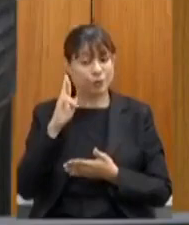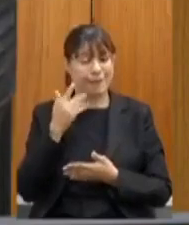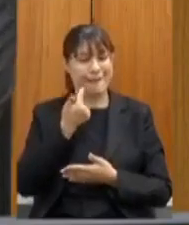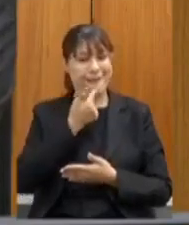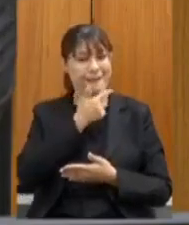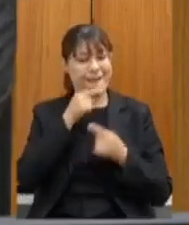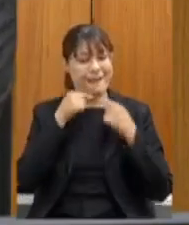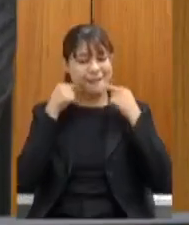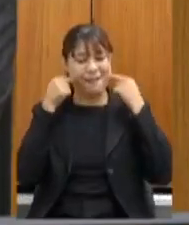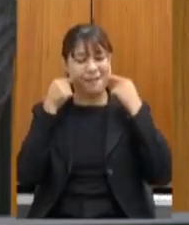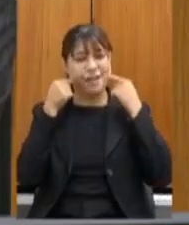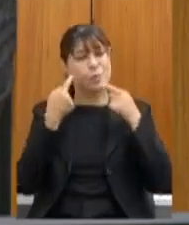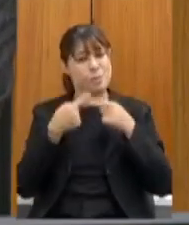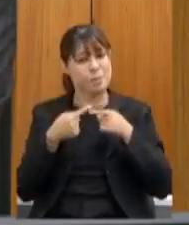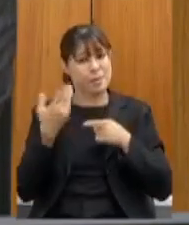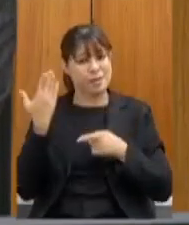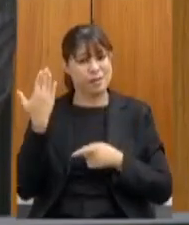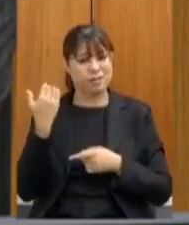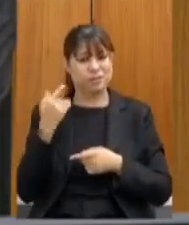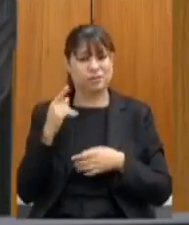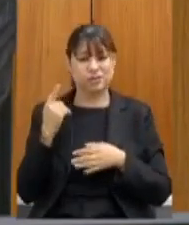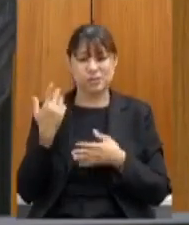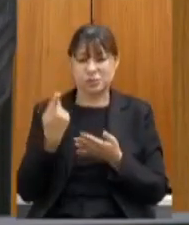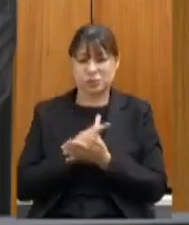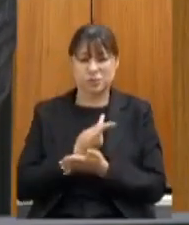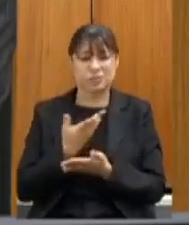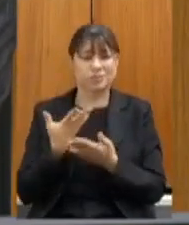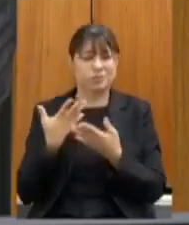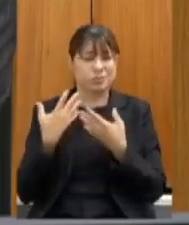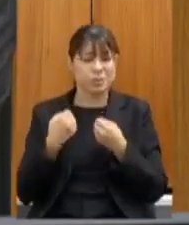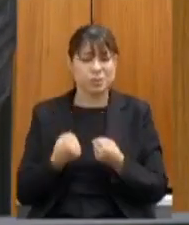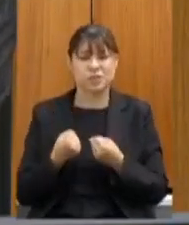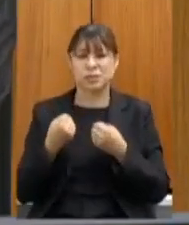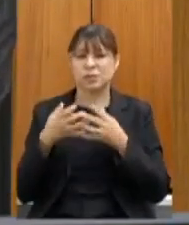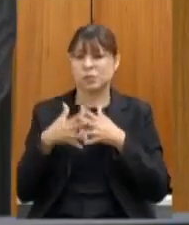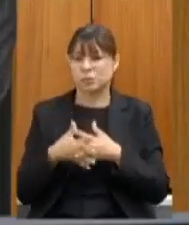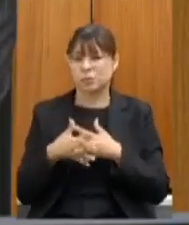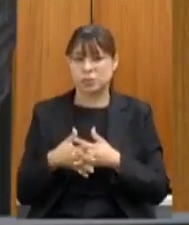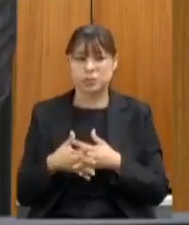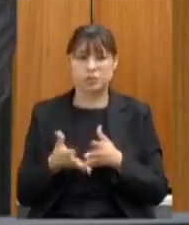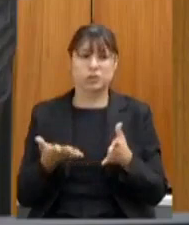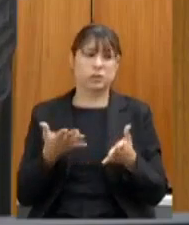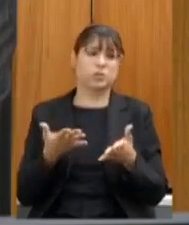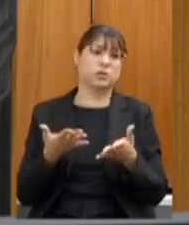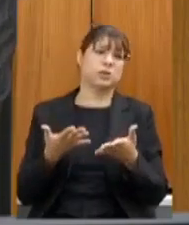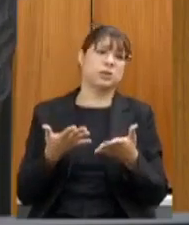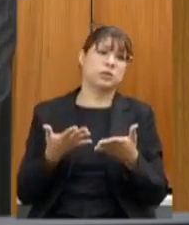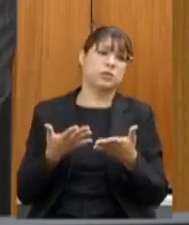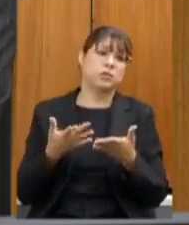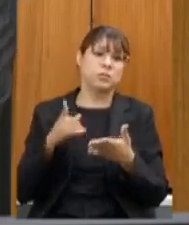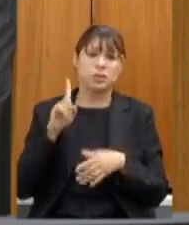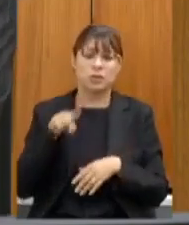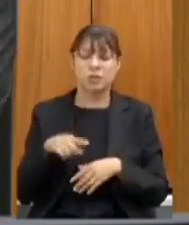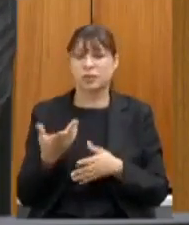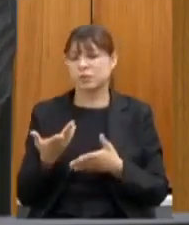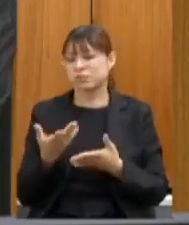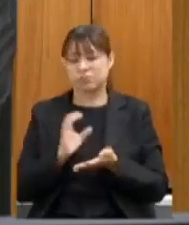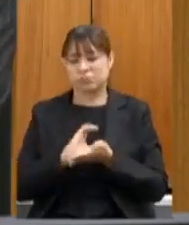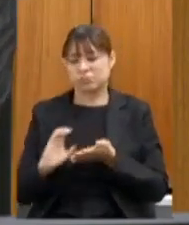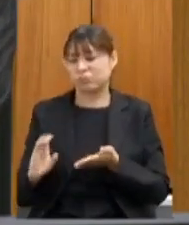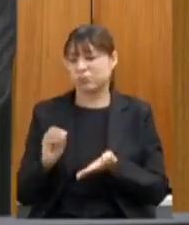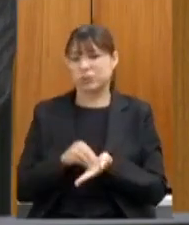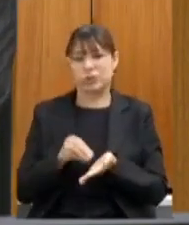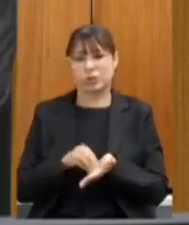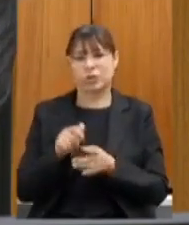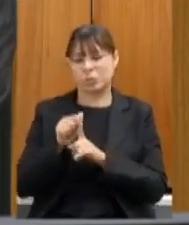porque era muito tenso o que acontecia no passado nesse atraso onde não chegava o recurso mensal da